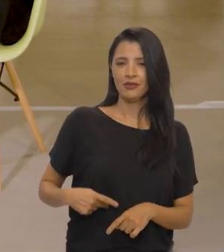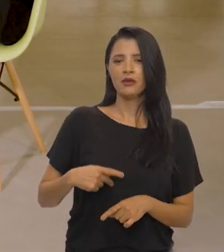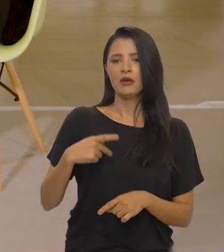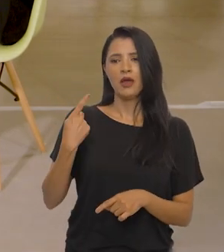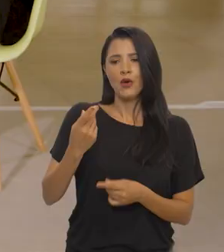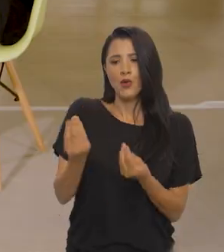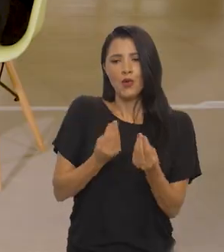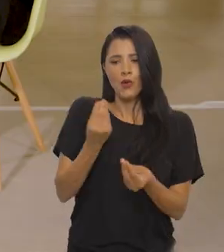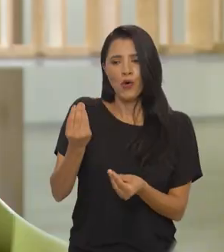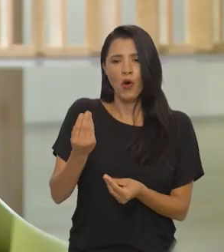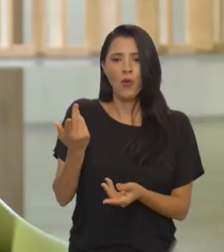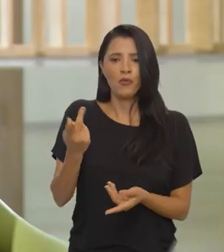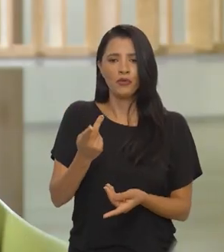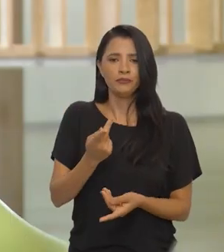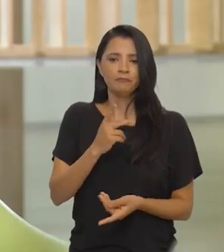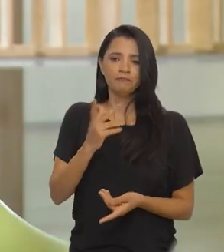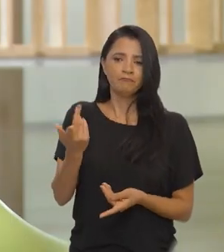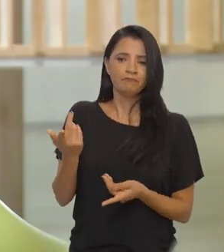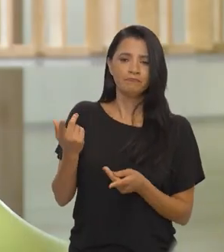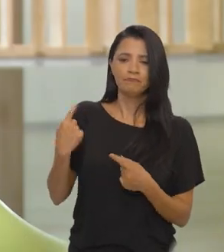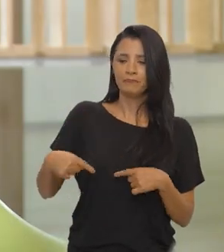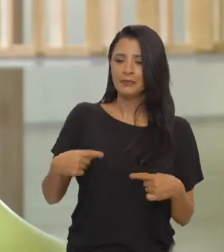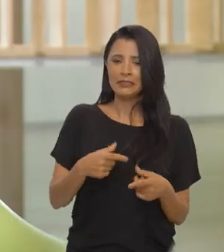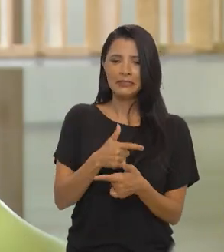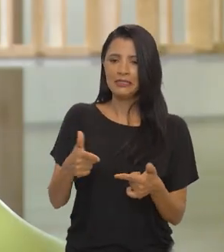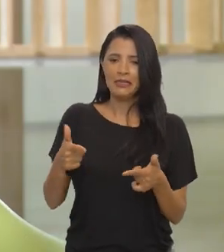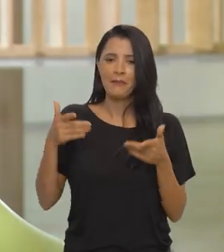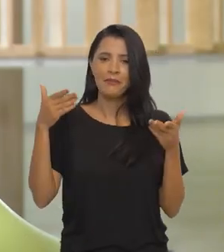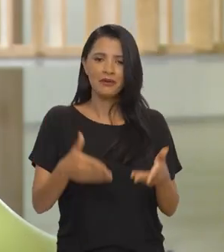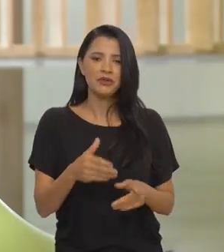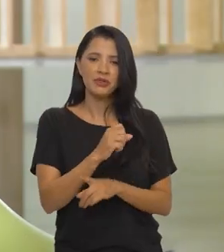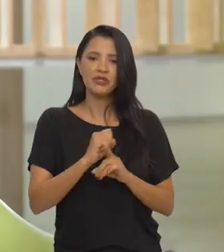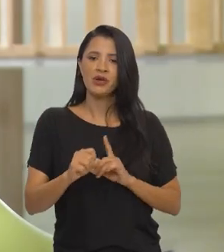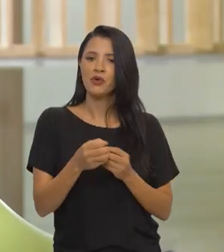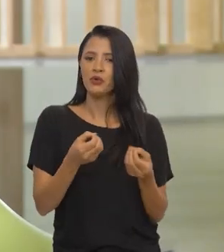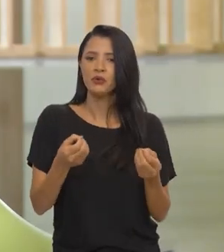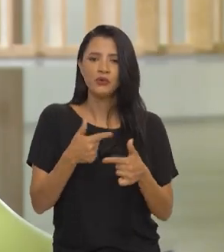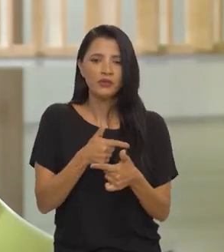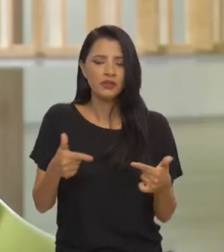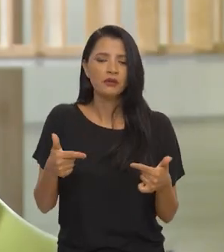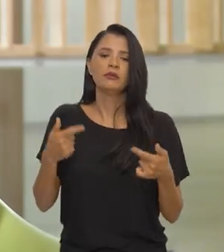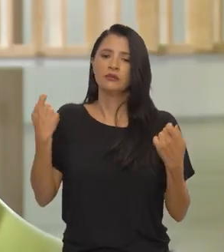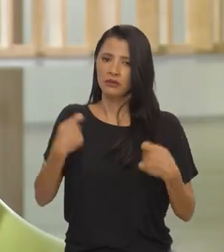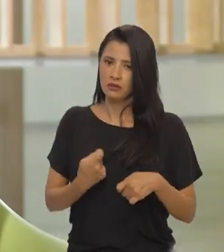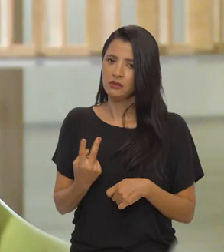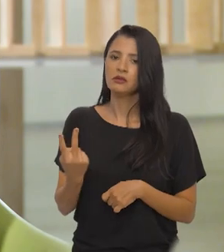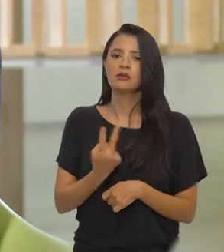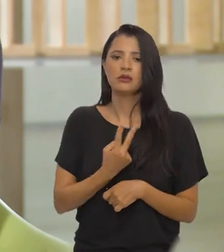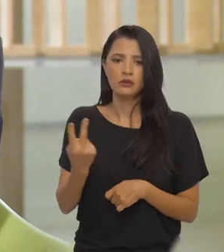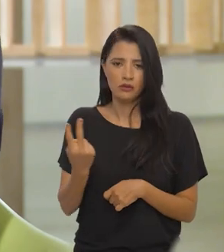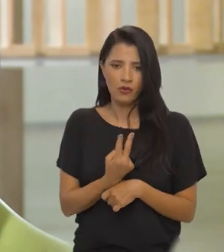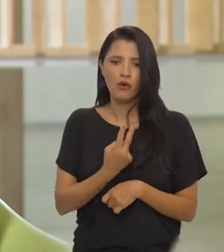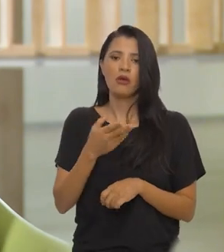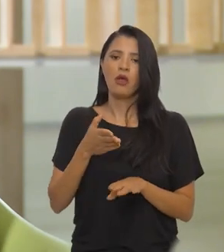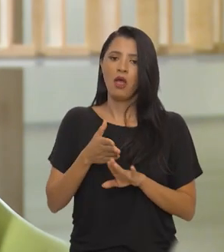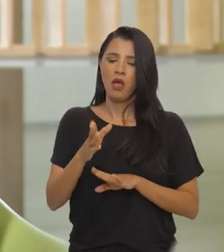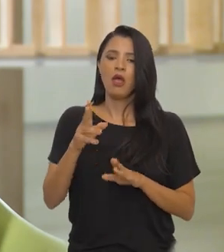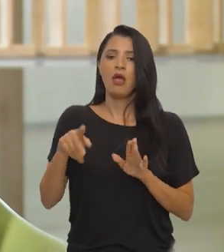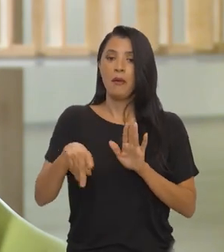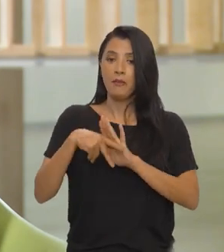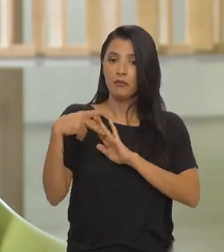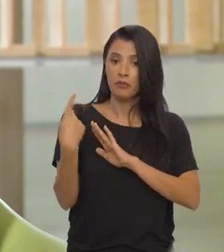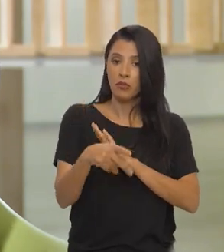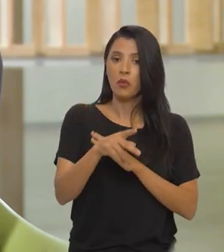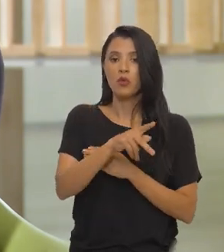política pública sem participação social e a gente leva isso muito a sério, então é, óbvio, uma diretriz de governo,